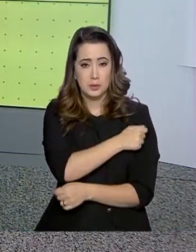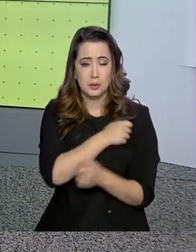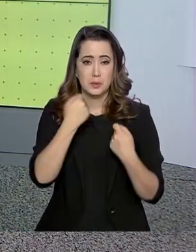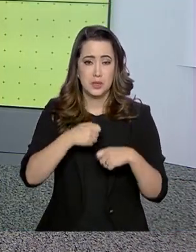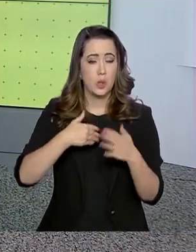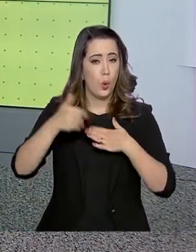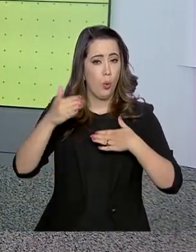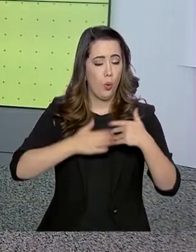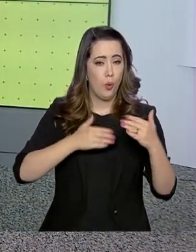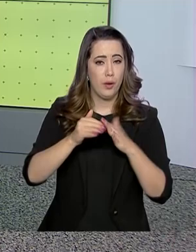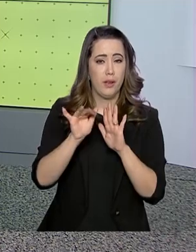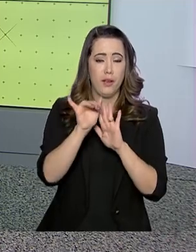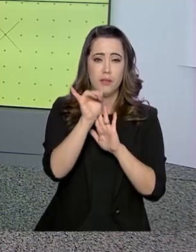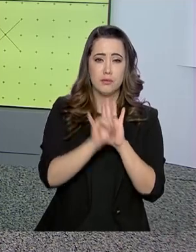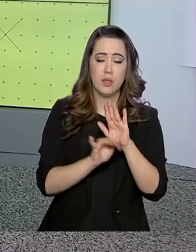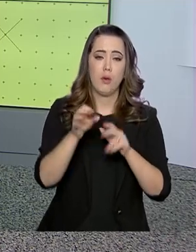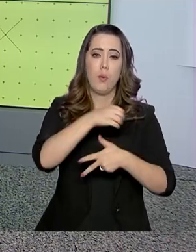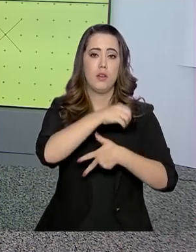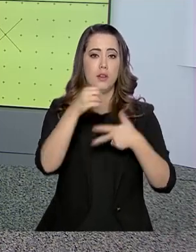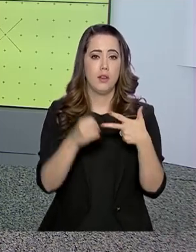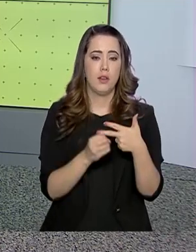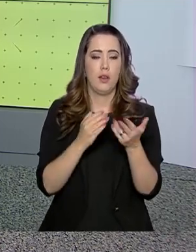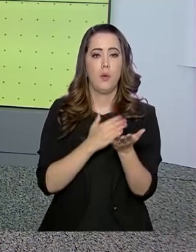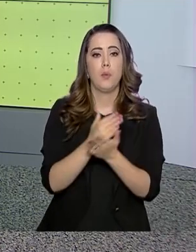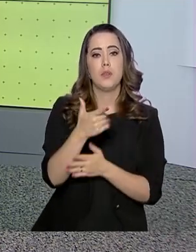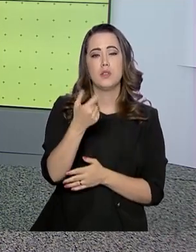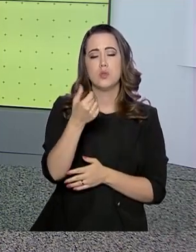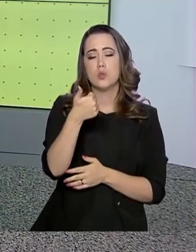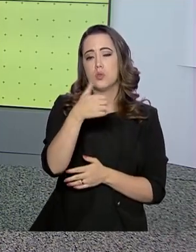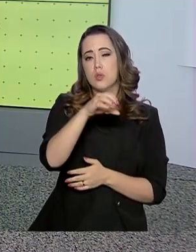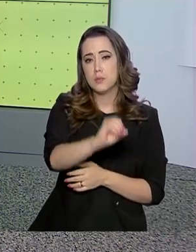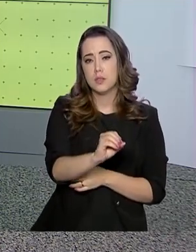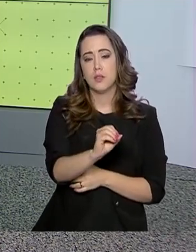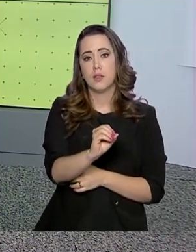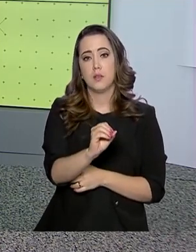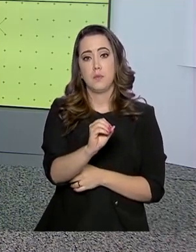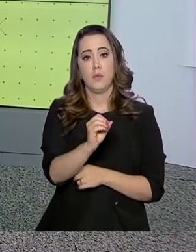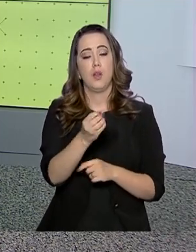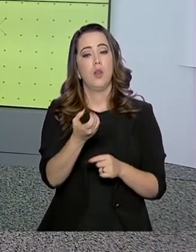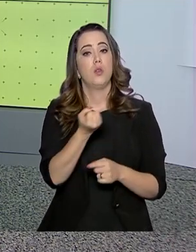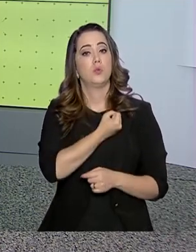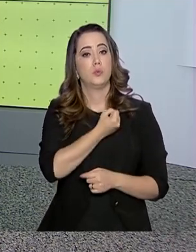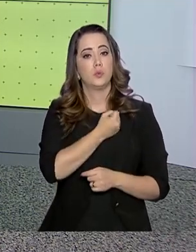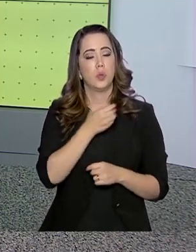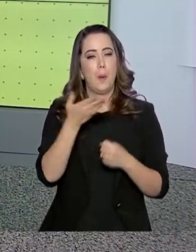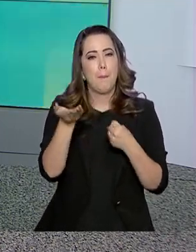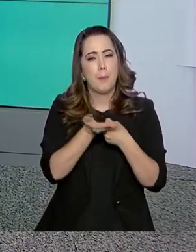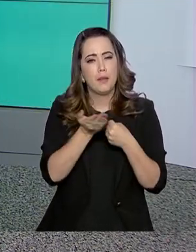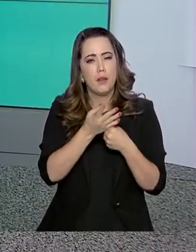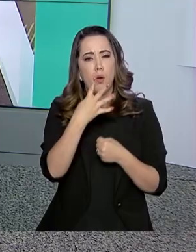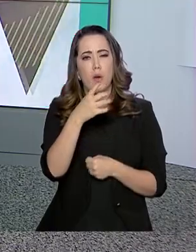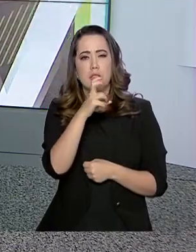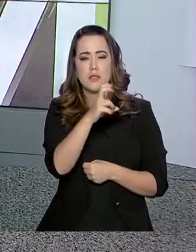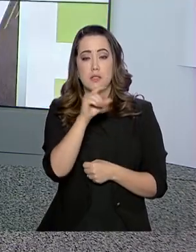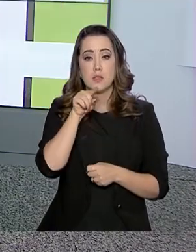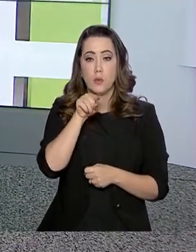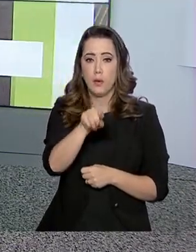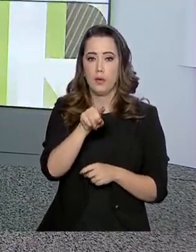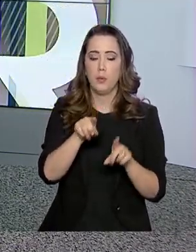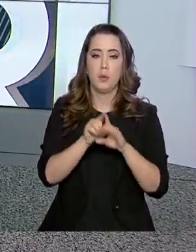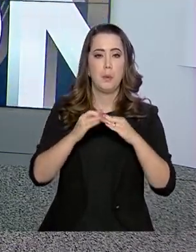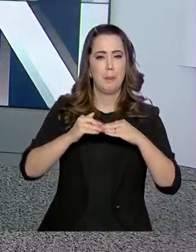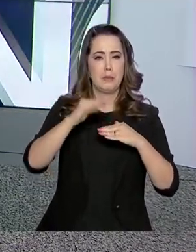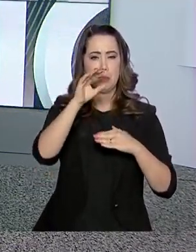qualquer edição do Enem a partir de 2010. A nota mínima de 450 pontos e nota maior que zero na